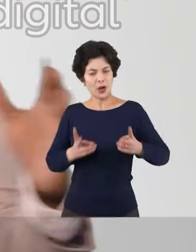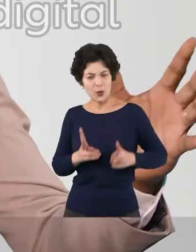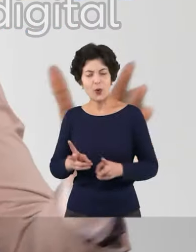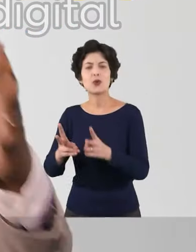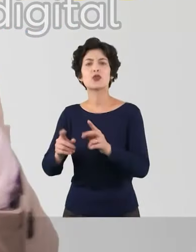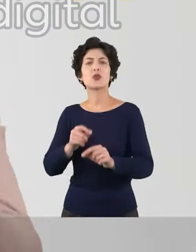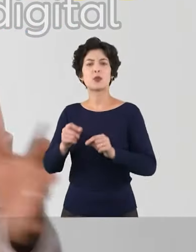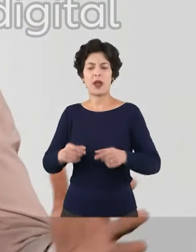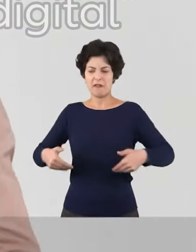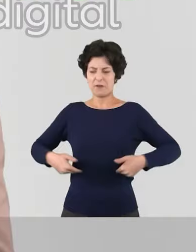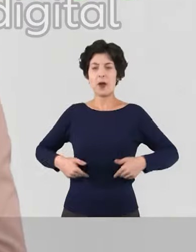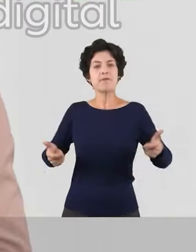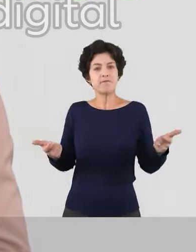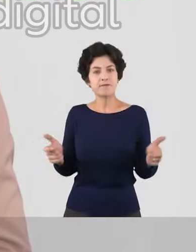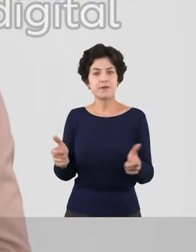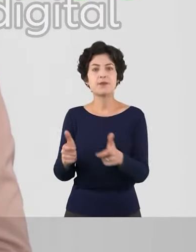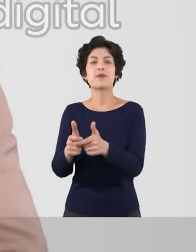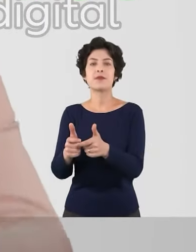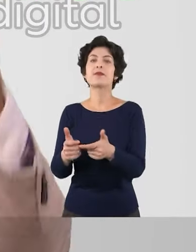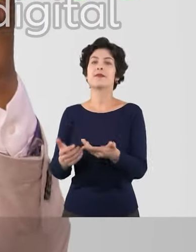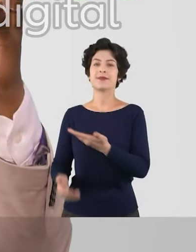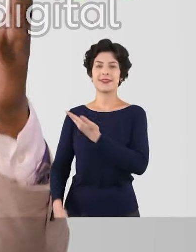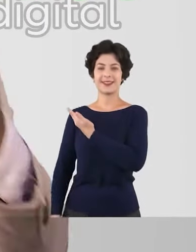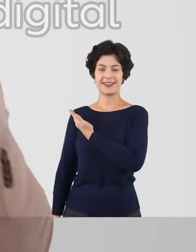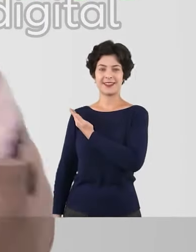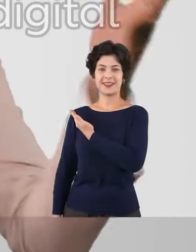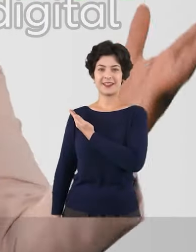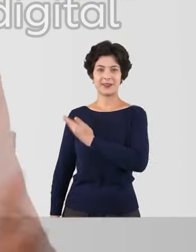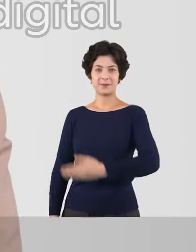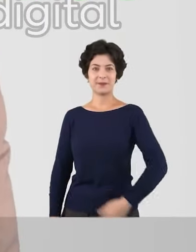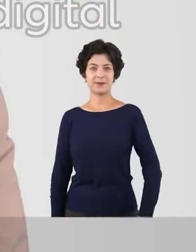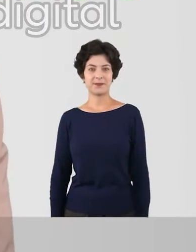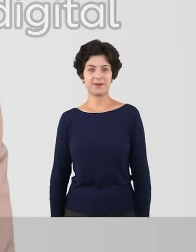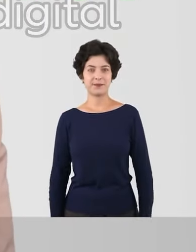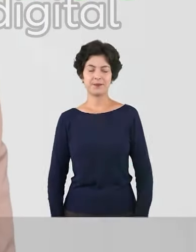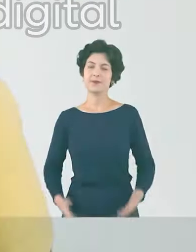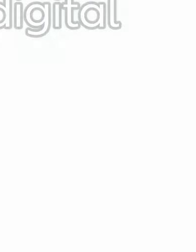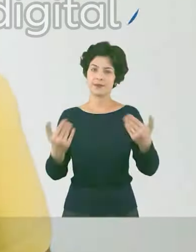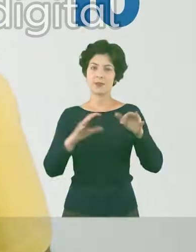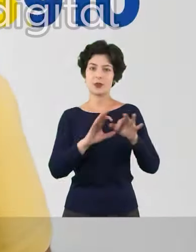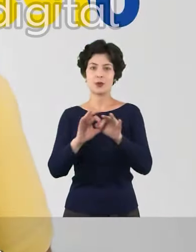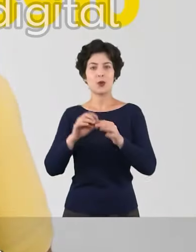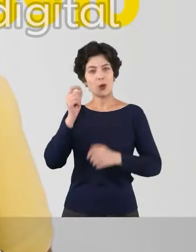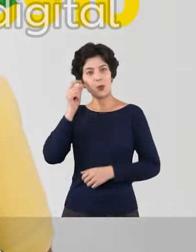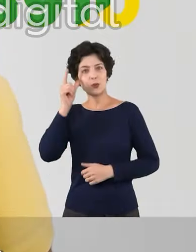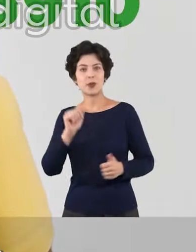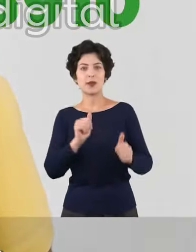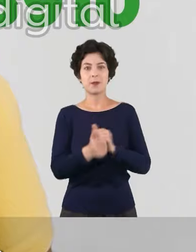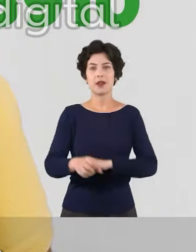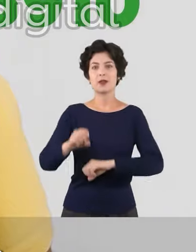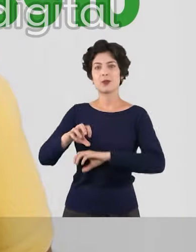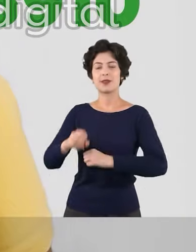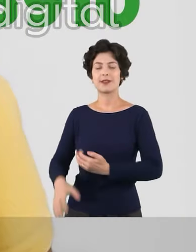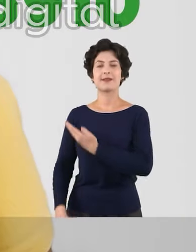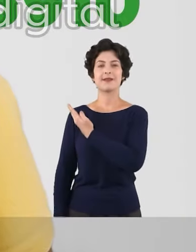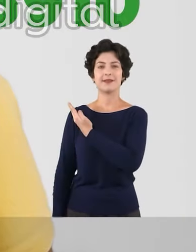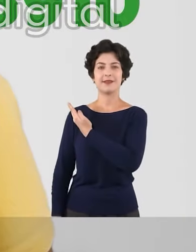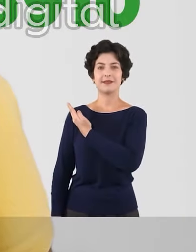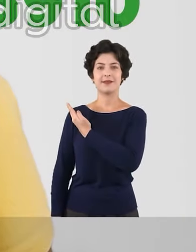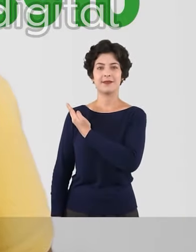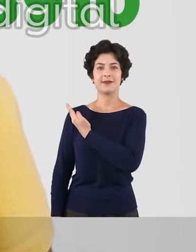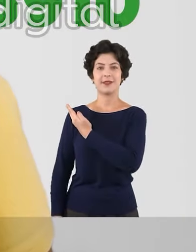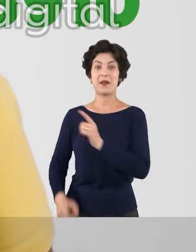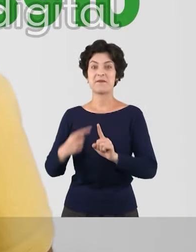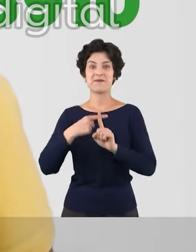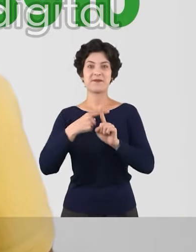Vou continuar combatendo a fome na cidade de São Paulo. Boaventura, 15700. Vamos juntos lutar pela cultura, esportes, educação. Ernesto Teixeira,